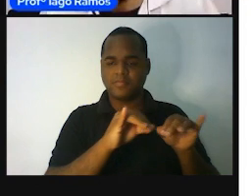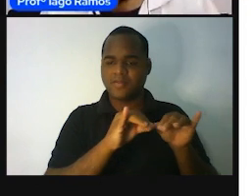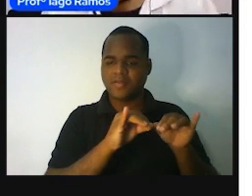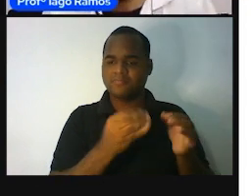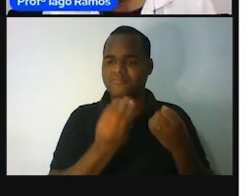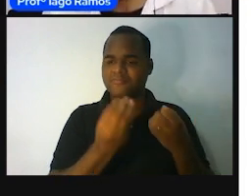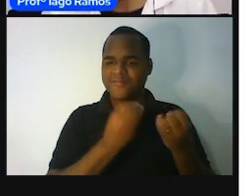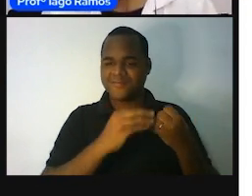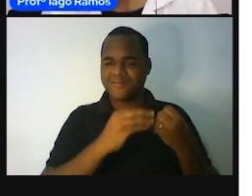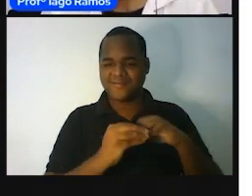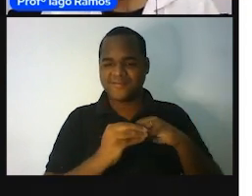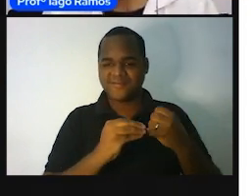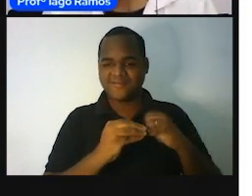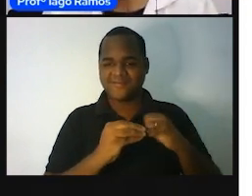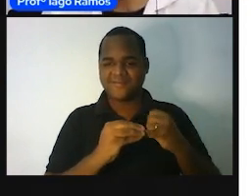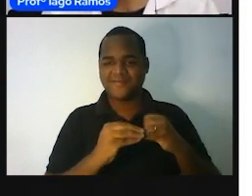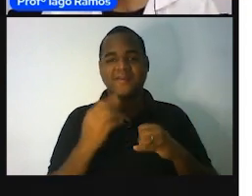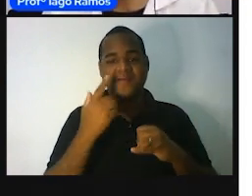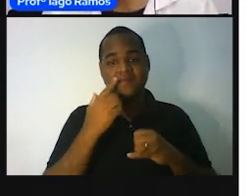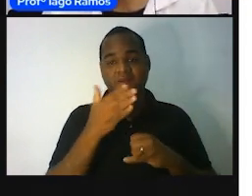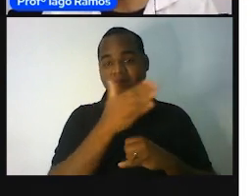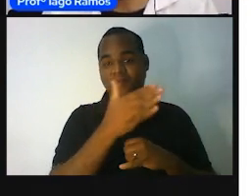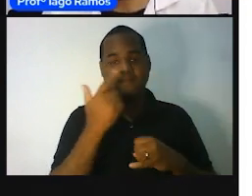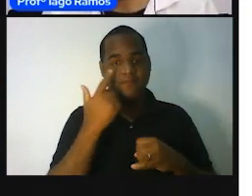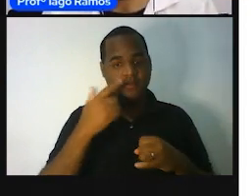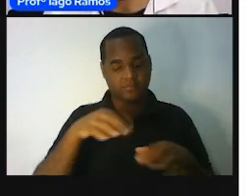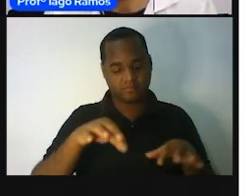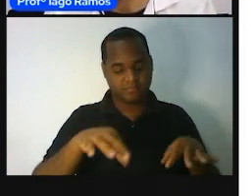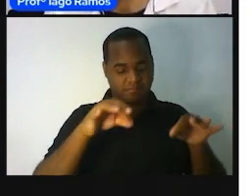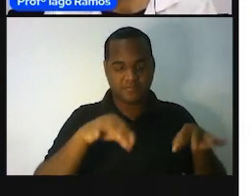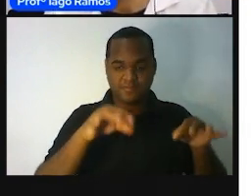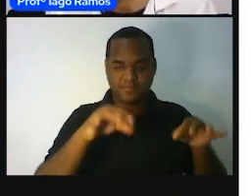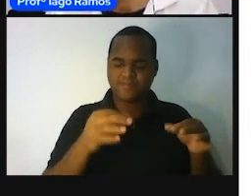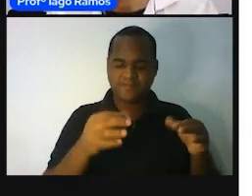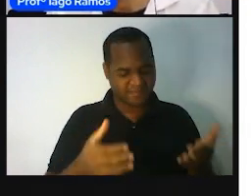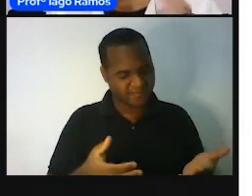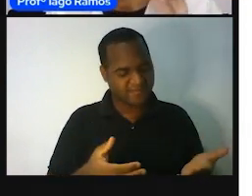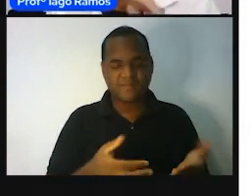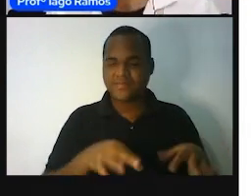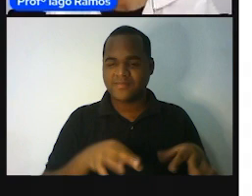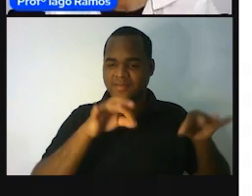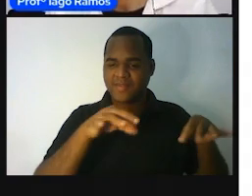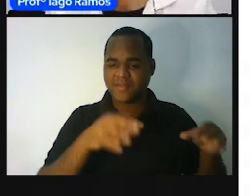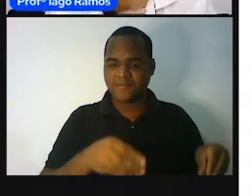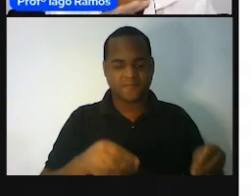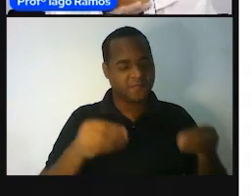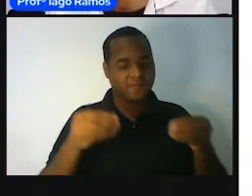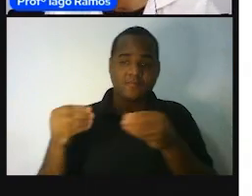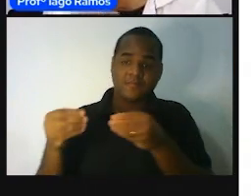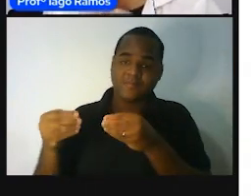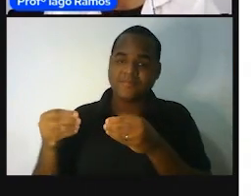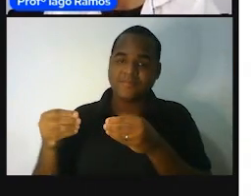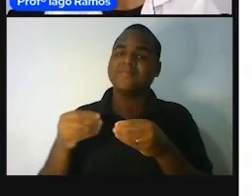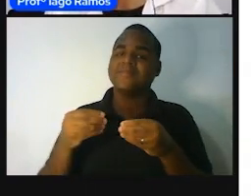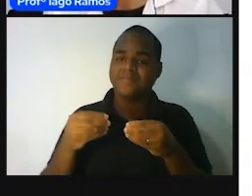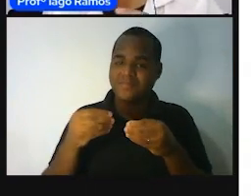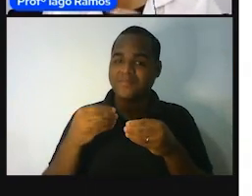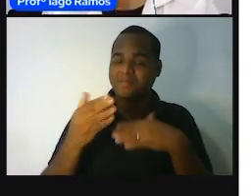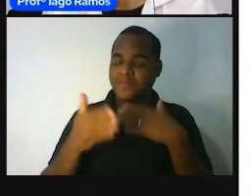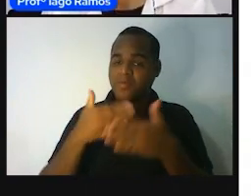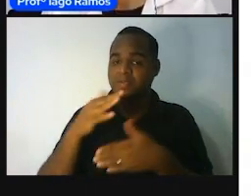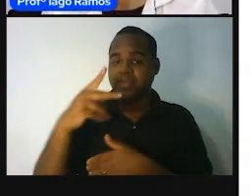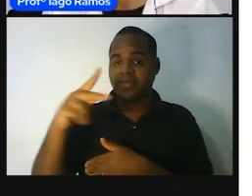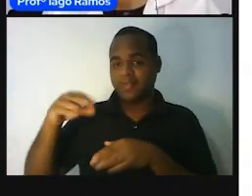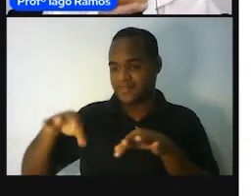né, e aí a gente, a gente, gente vai agredir o saco de um feijão. E aí, a gente, o